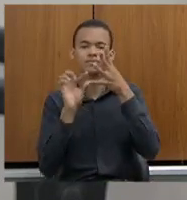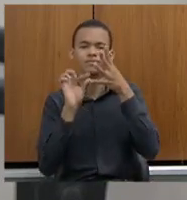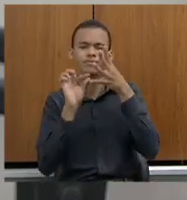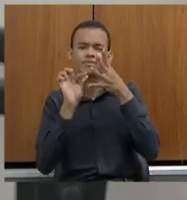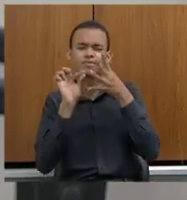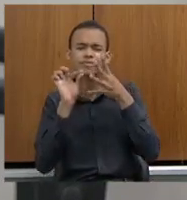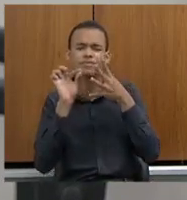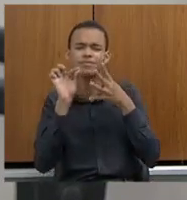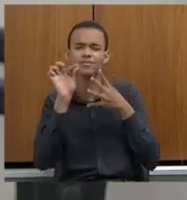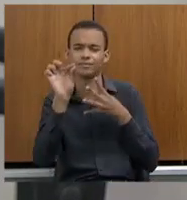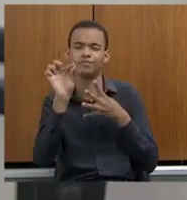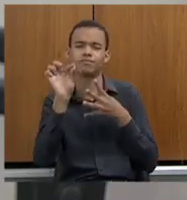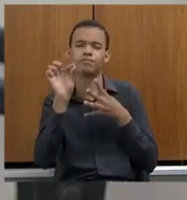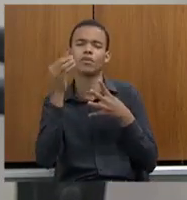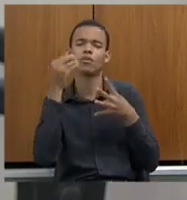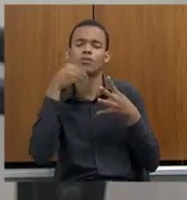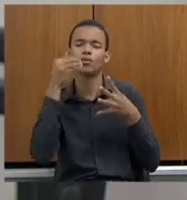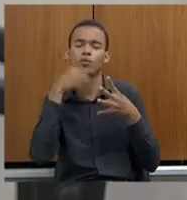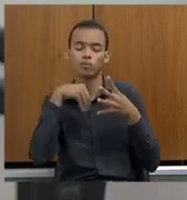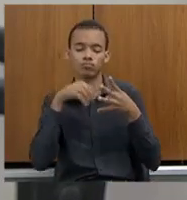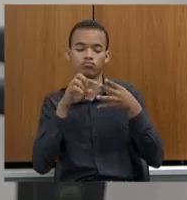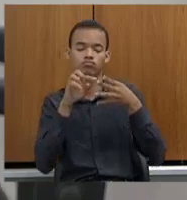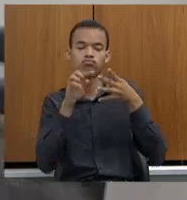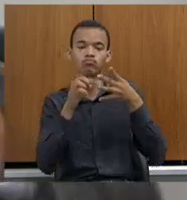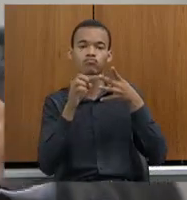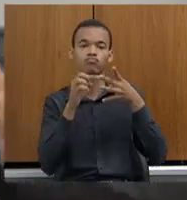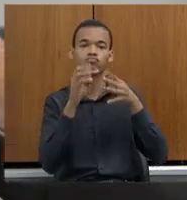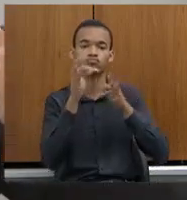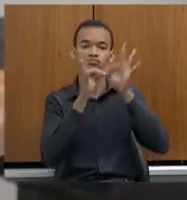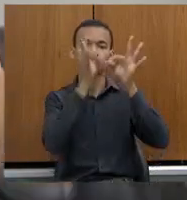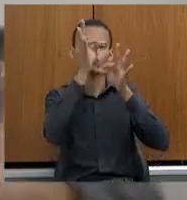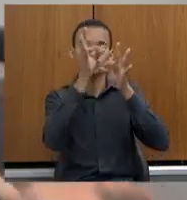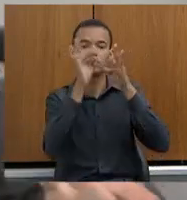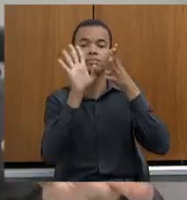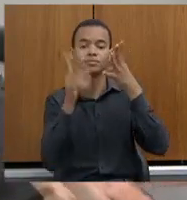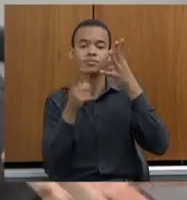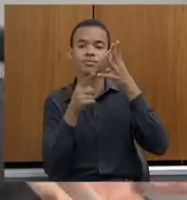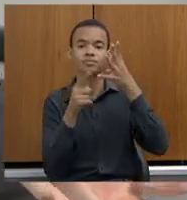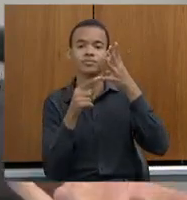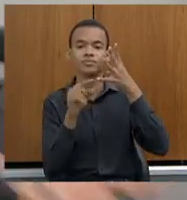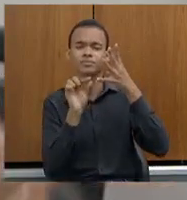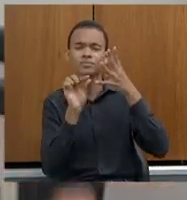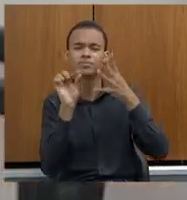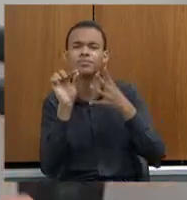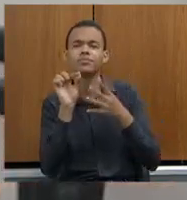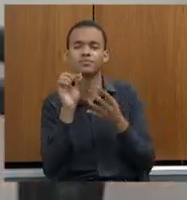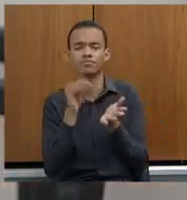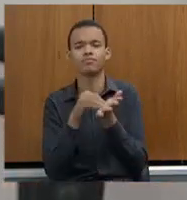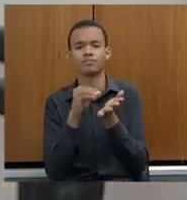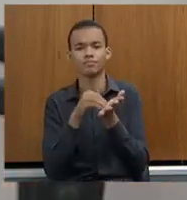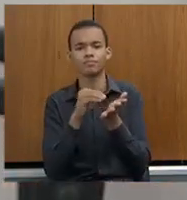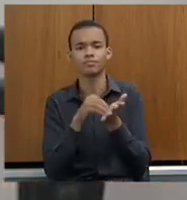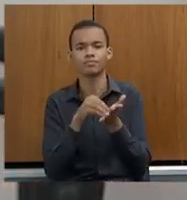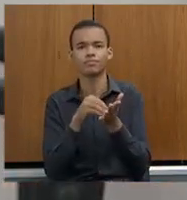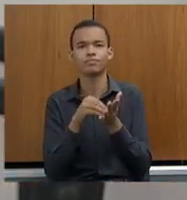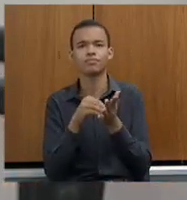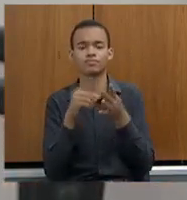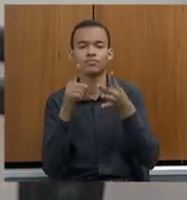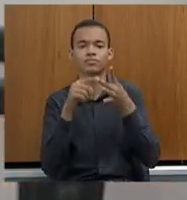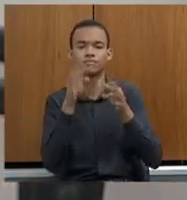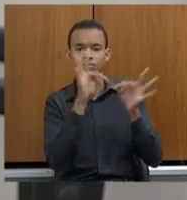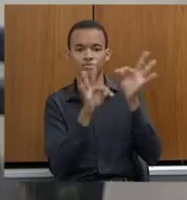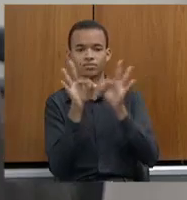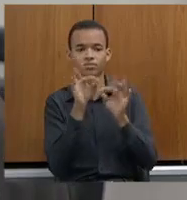tecnologia que a gente consiga implantar, nós não temos o efetivo para operar essa tecnologia e contento, porque não